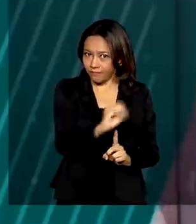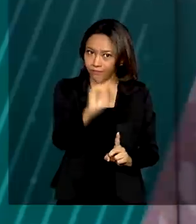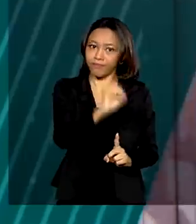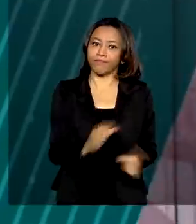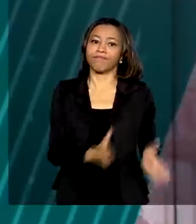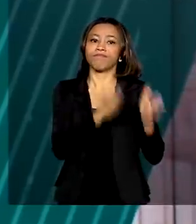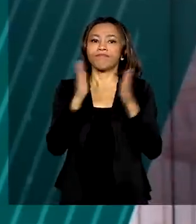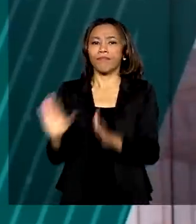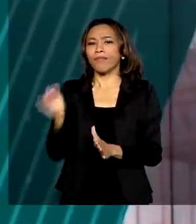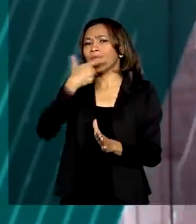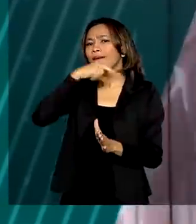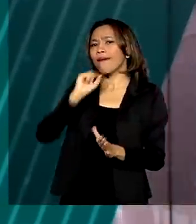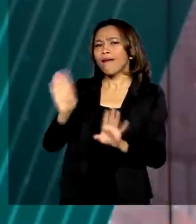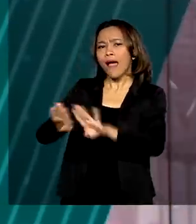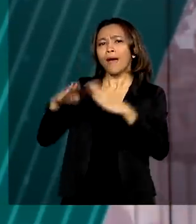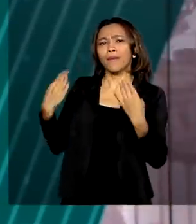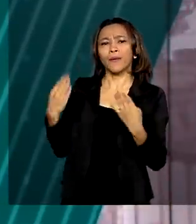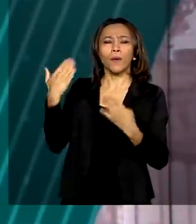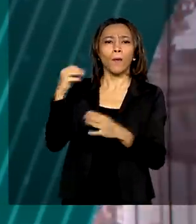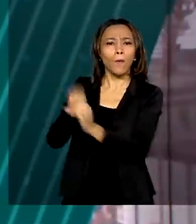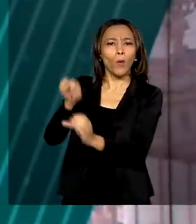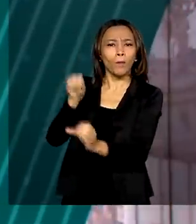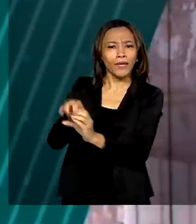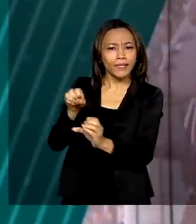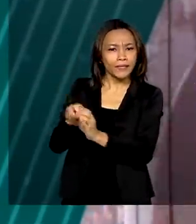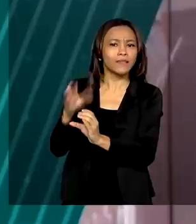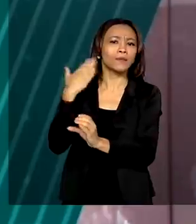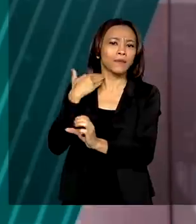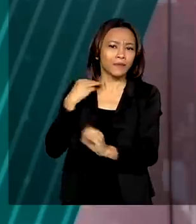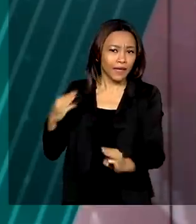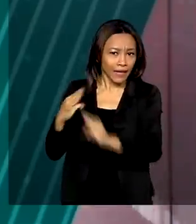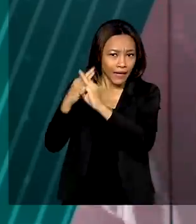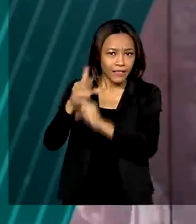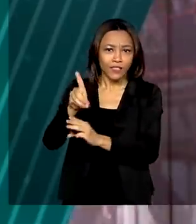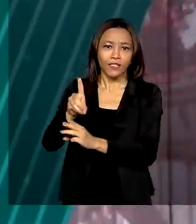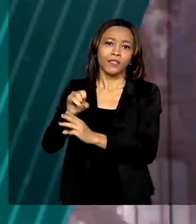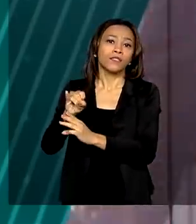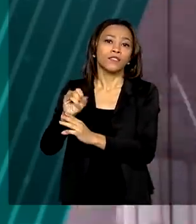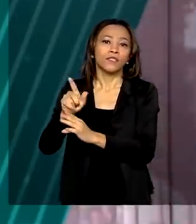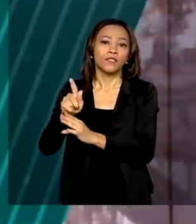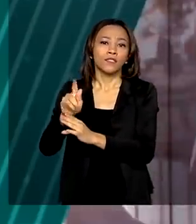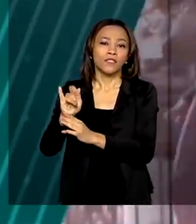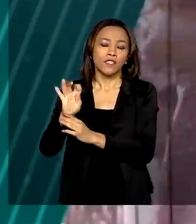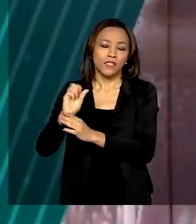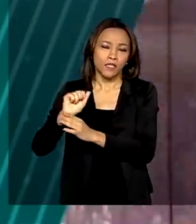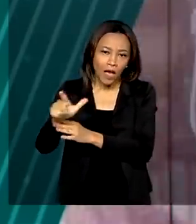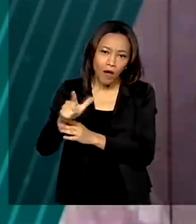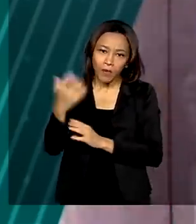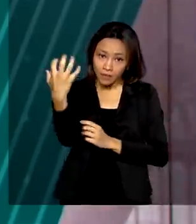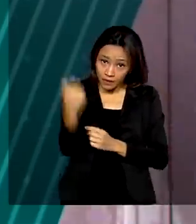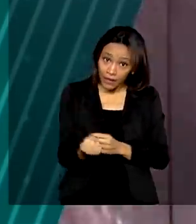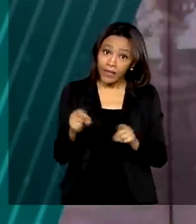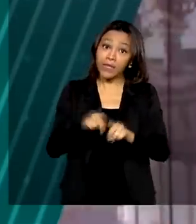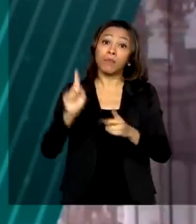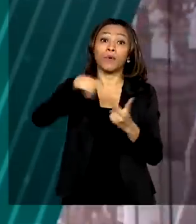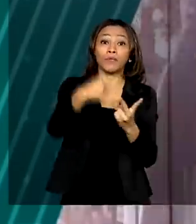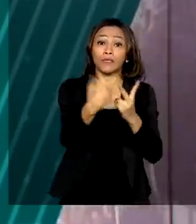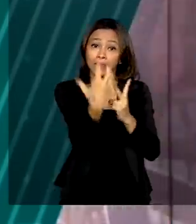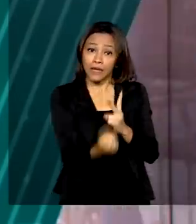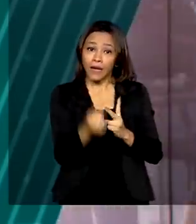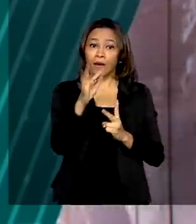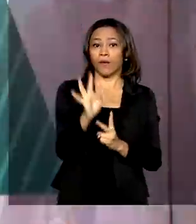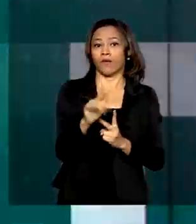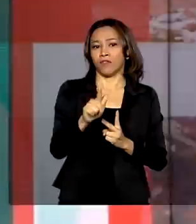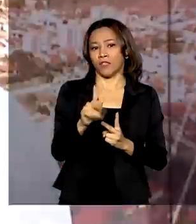Quem abriu a poupança digital da Caixa para receber o auxílio emergencial e o saque emergencial do FGTS vai poder